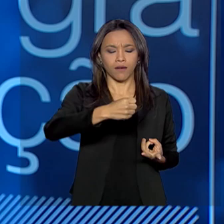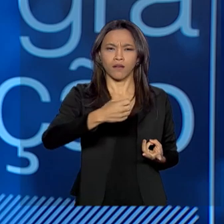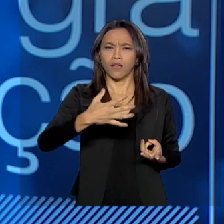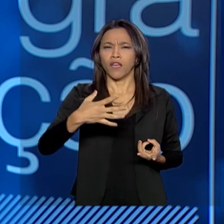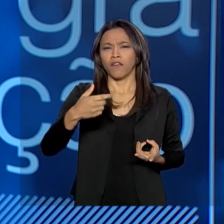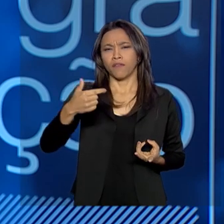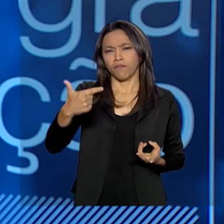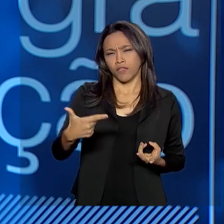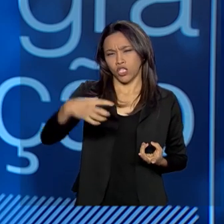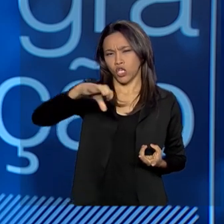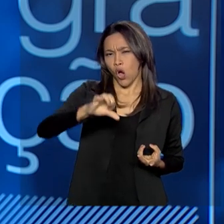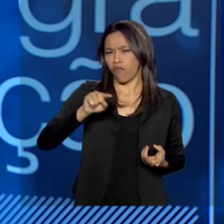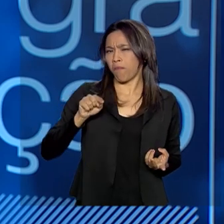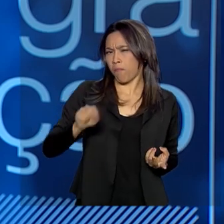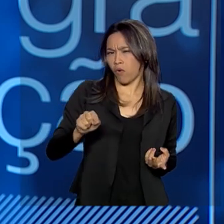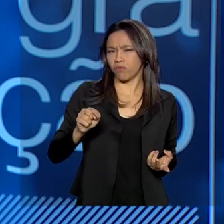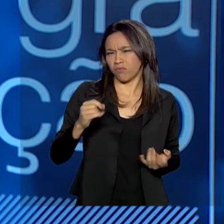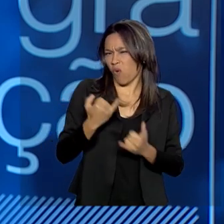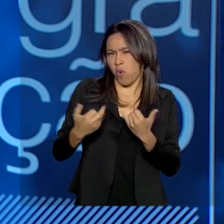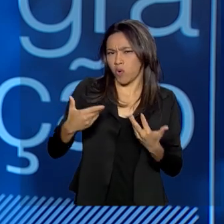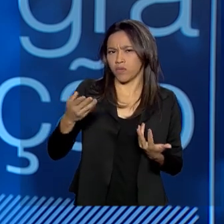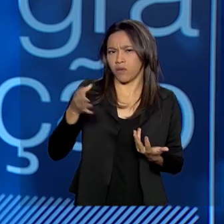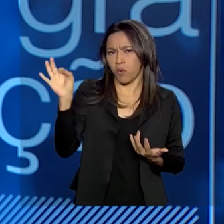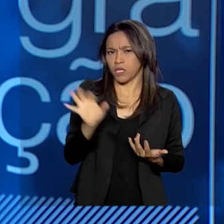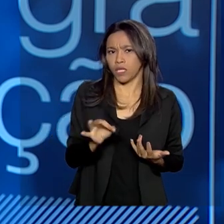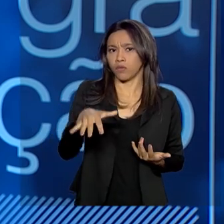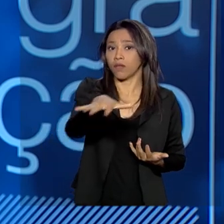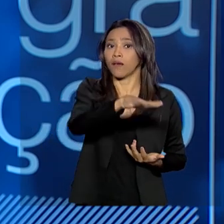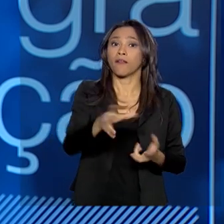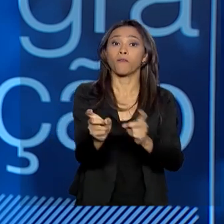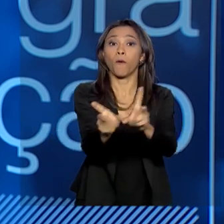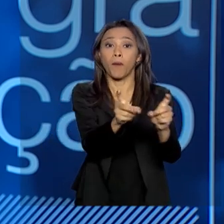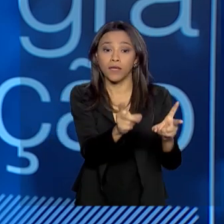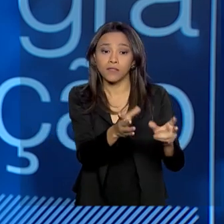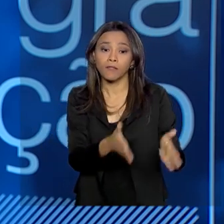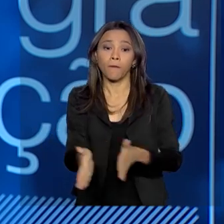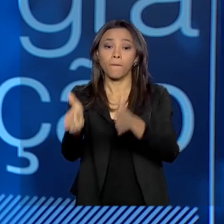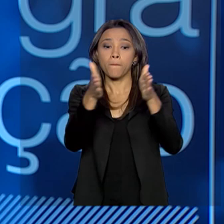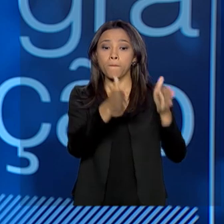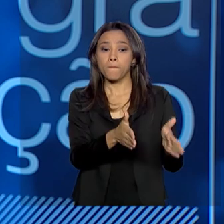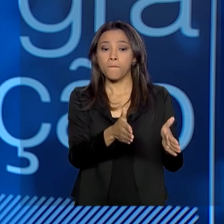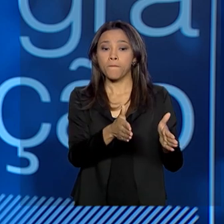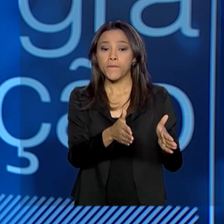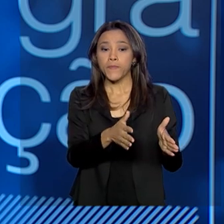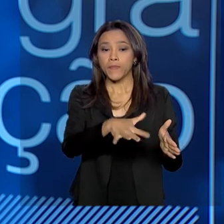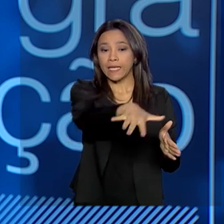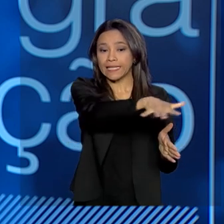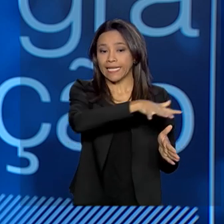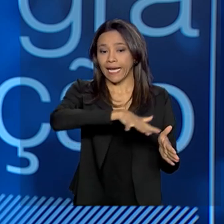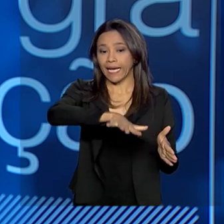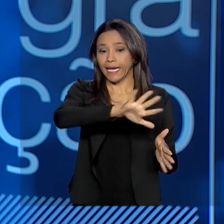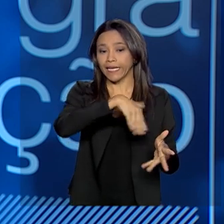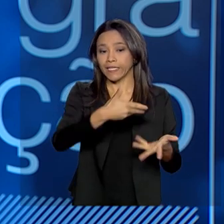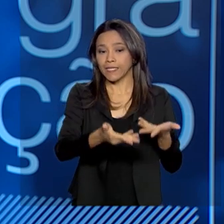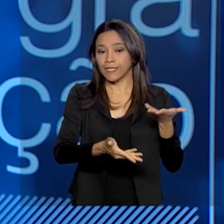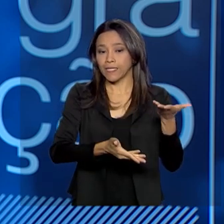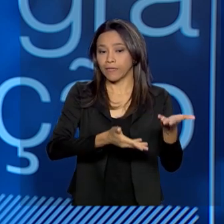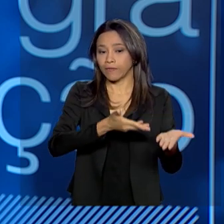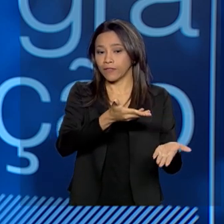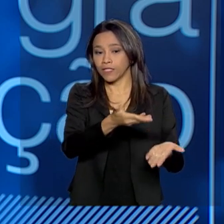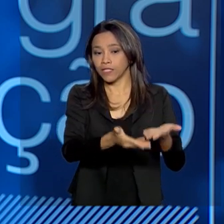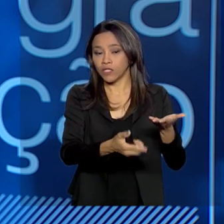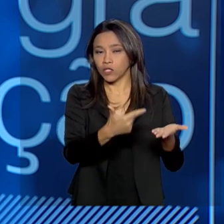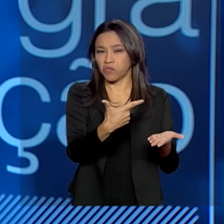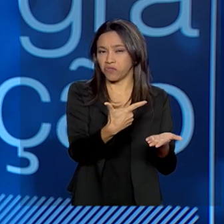29, alguma coisa por cento na área do comércio e na área dos serviços, 20